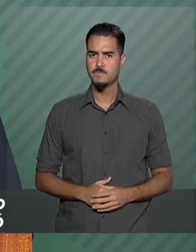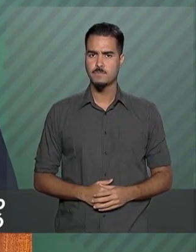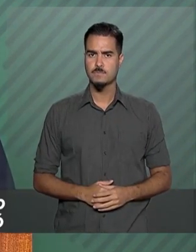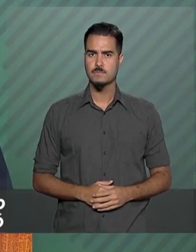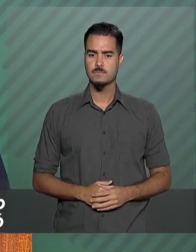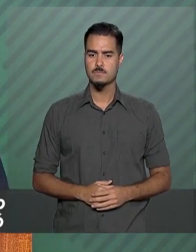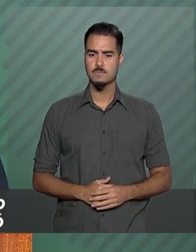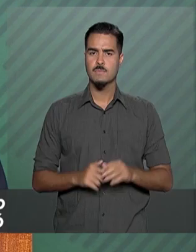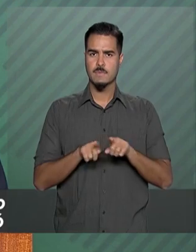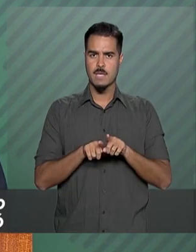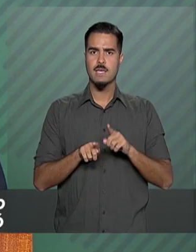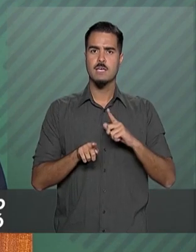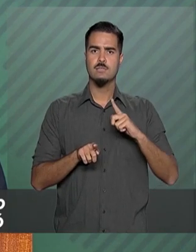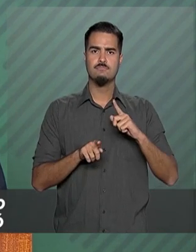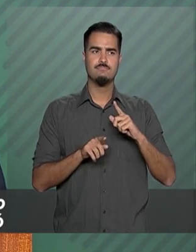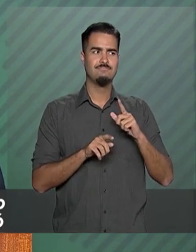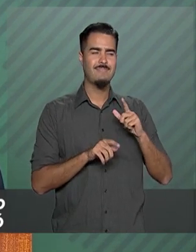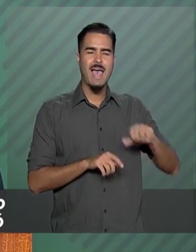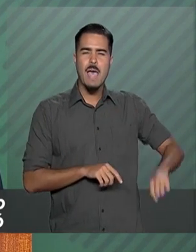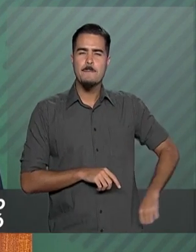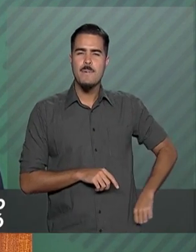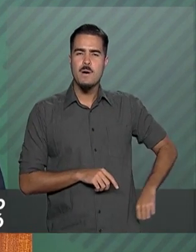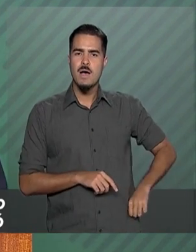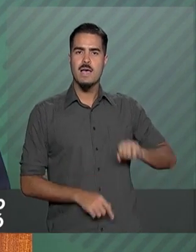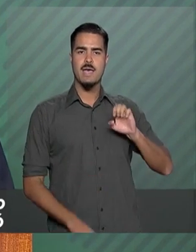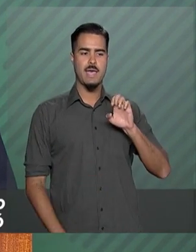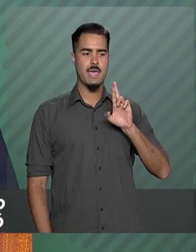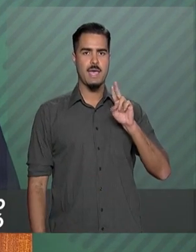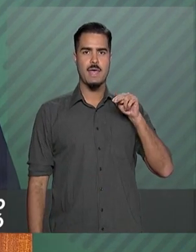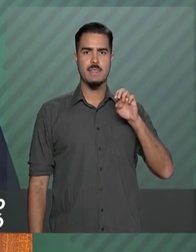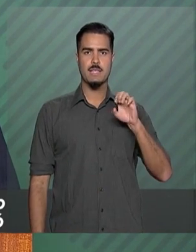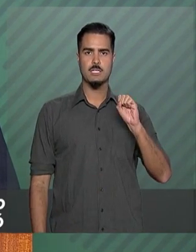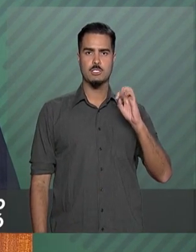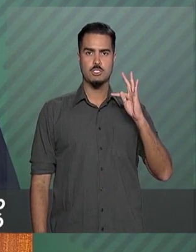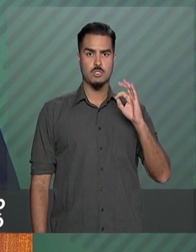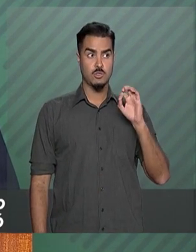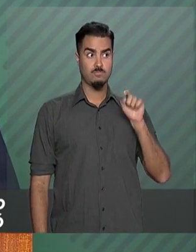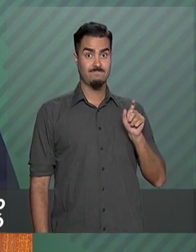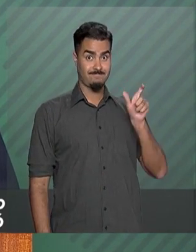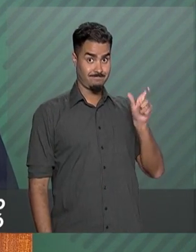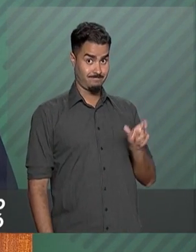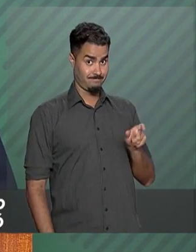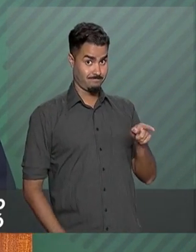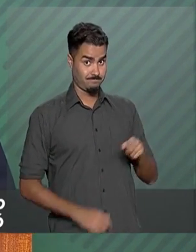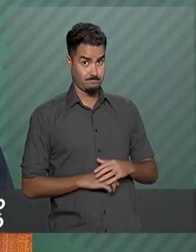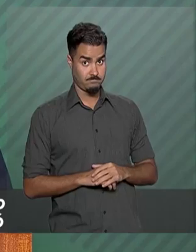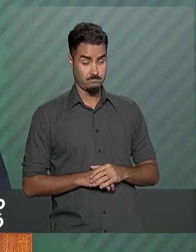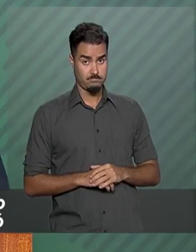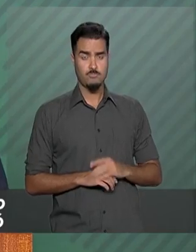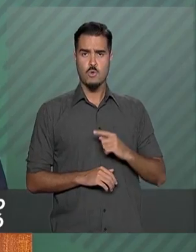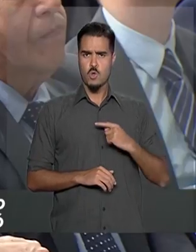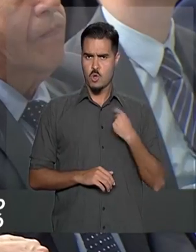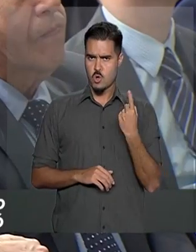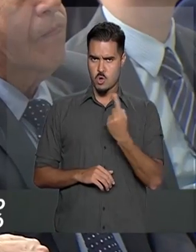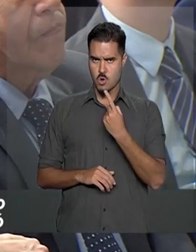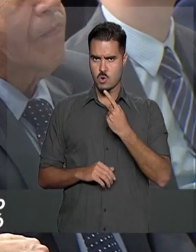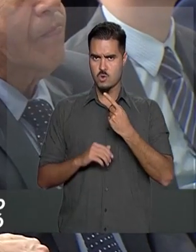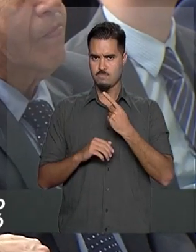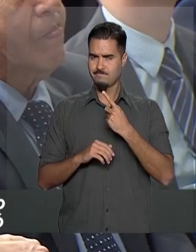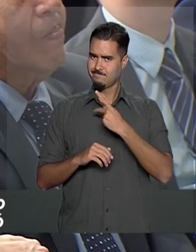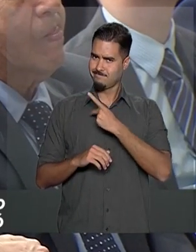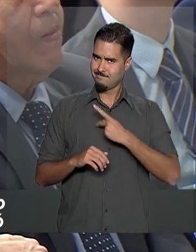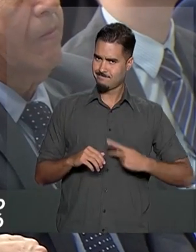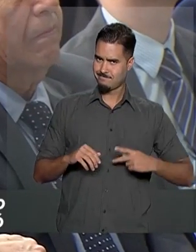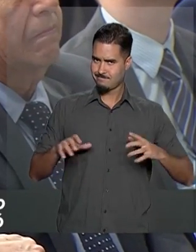o nosso querido embaixador Ernesto. E nós não pouparemos esforço dentro,